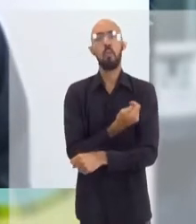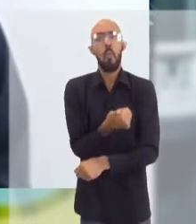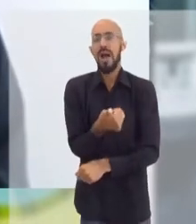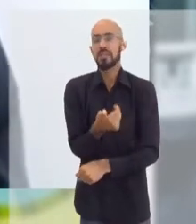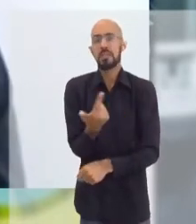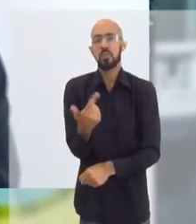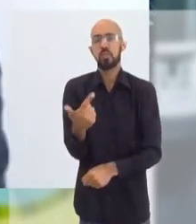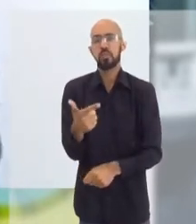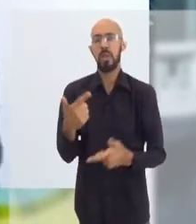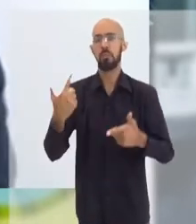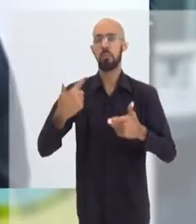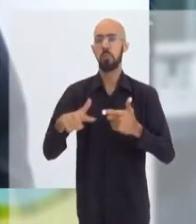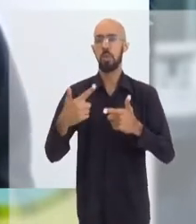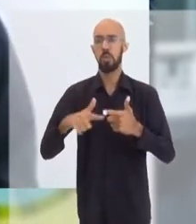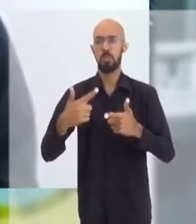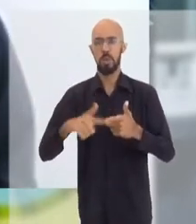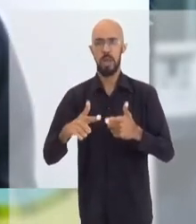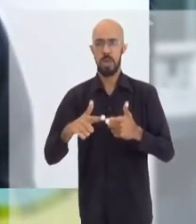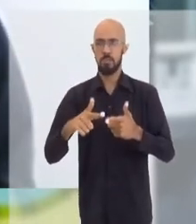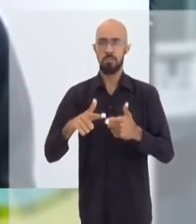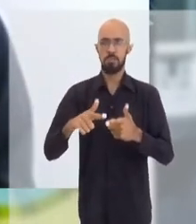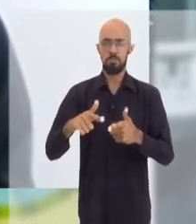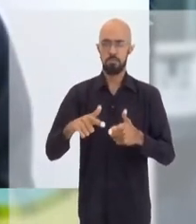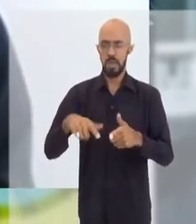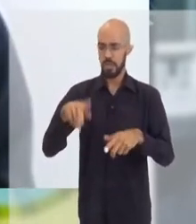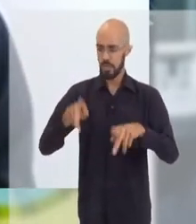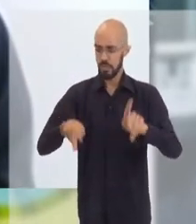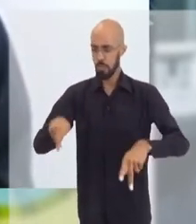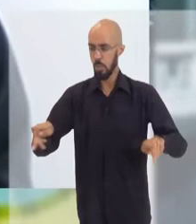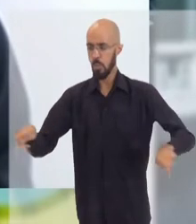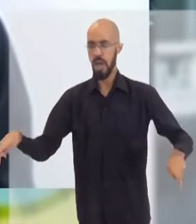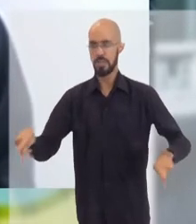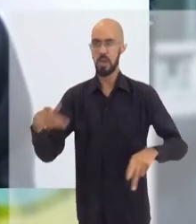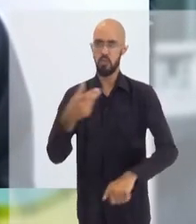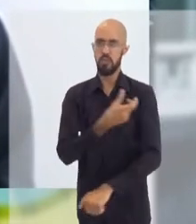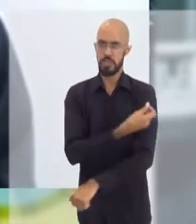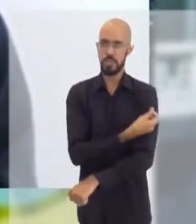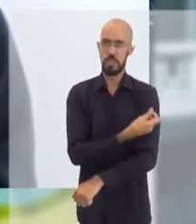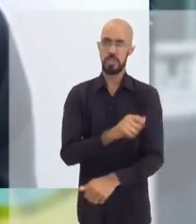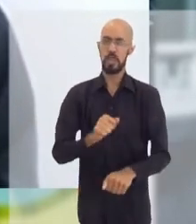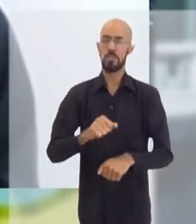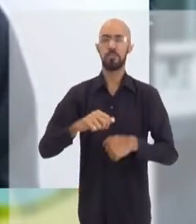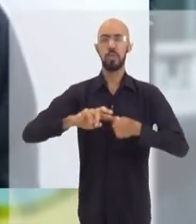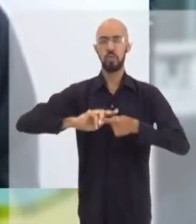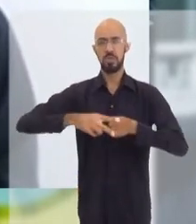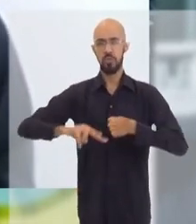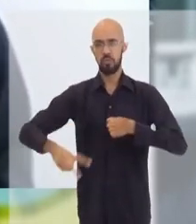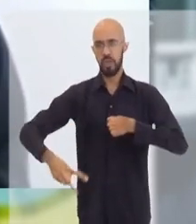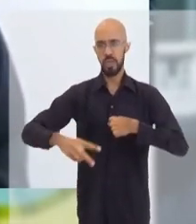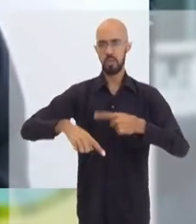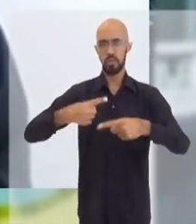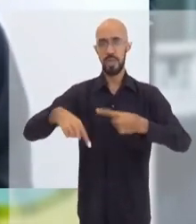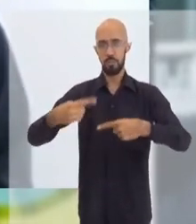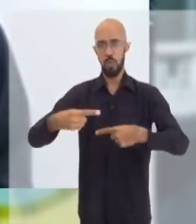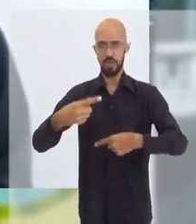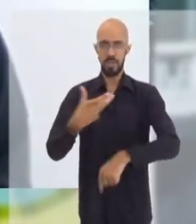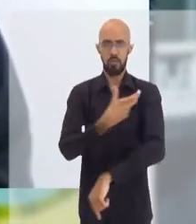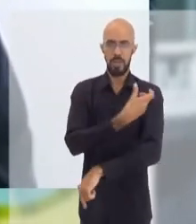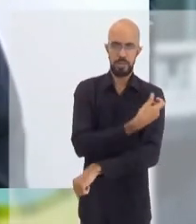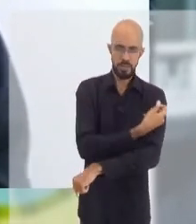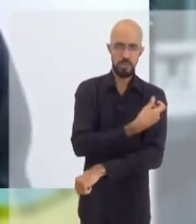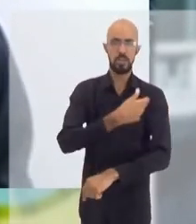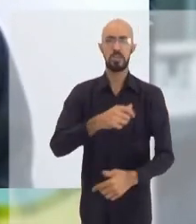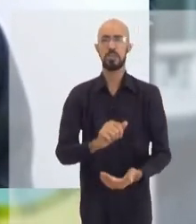não há problemas em seguimento desses indivíduos vacinados. Os efeitos colaterais relacionados às